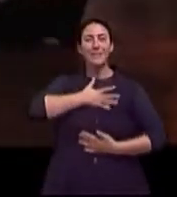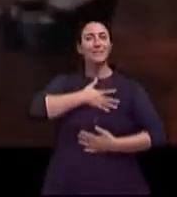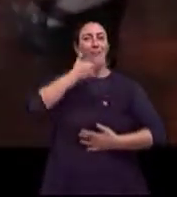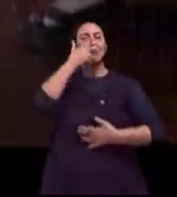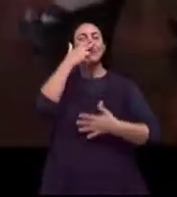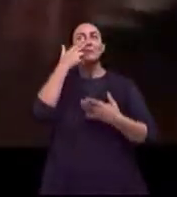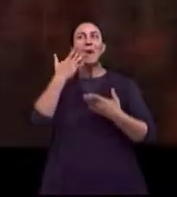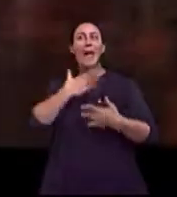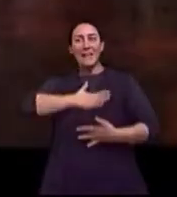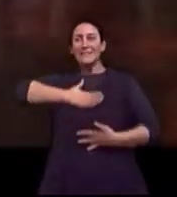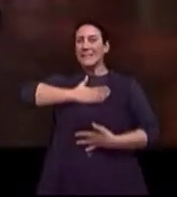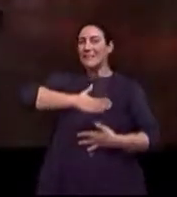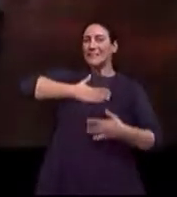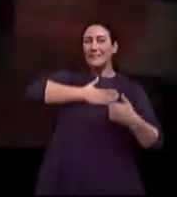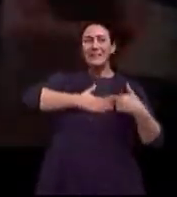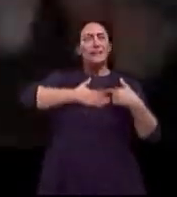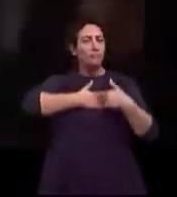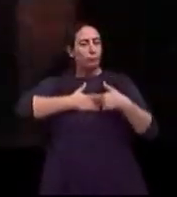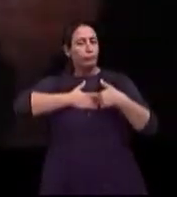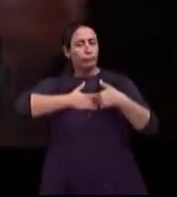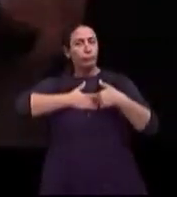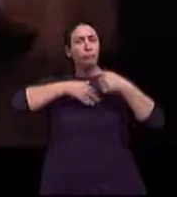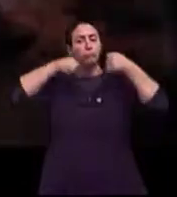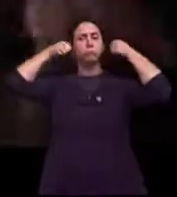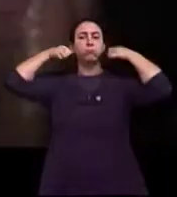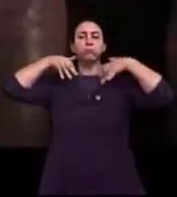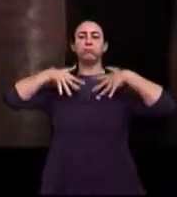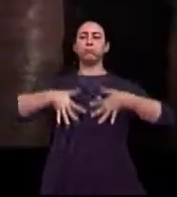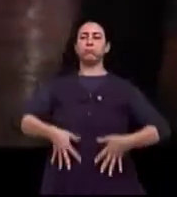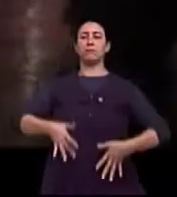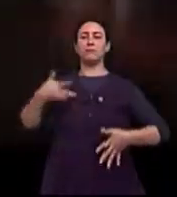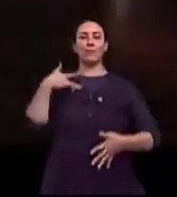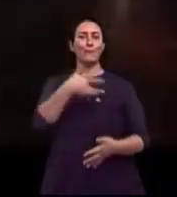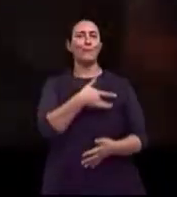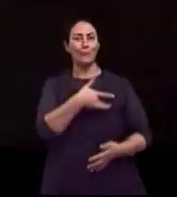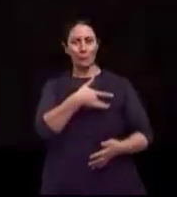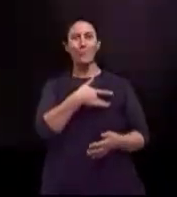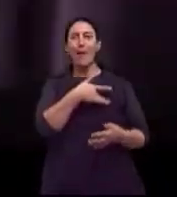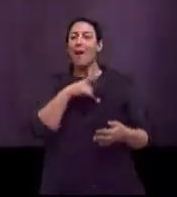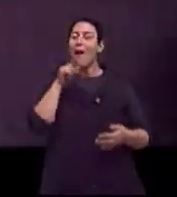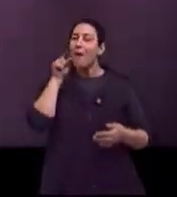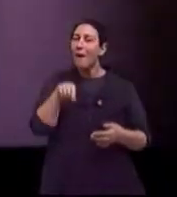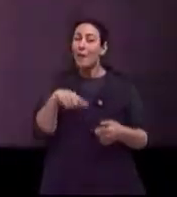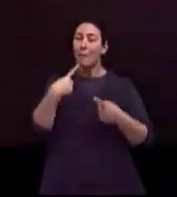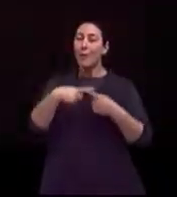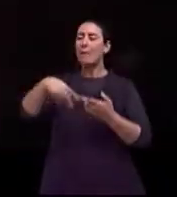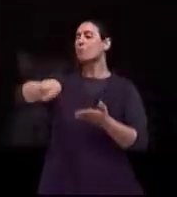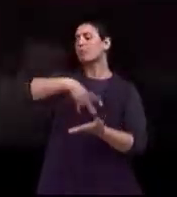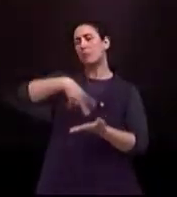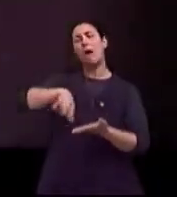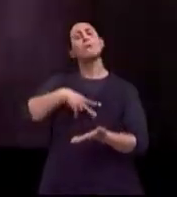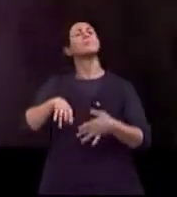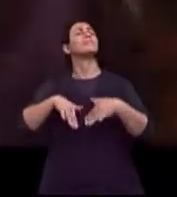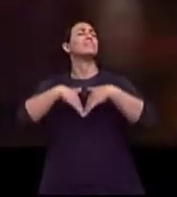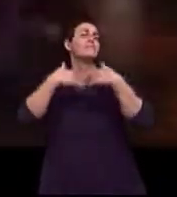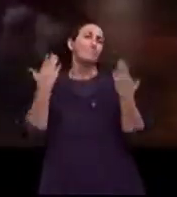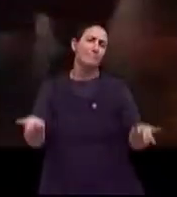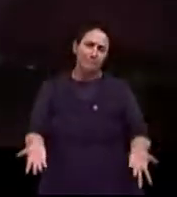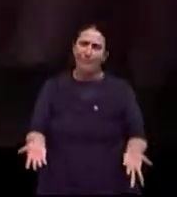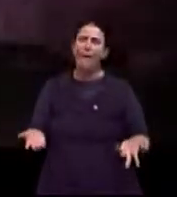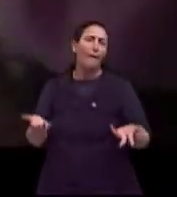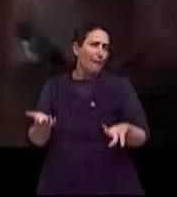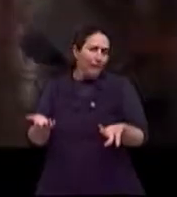essa atividade, toda atividade física oportuniza isso, mas a dança está mais à mão, porque até